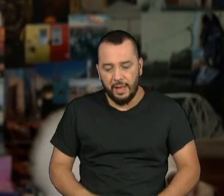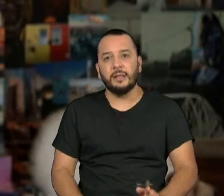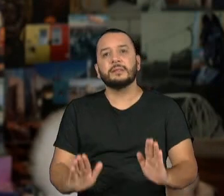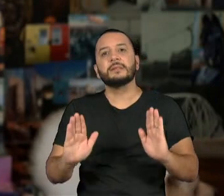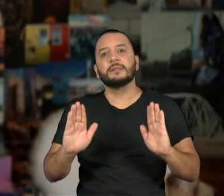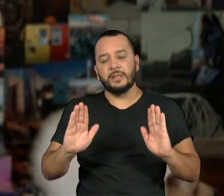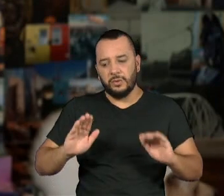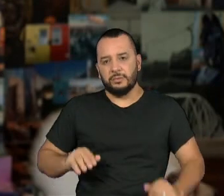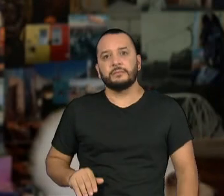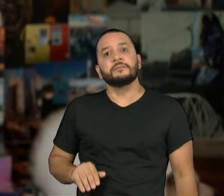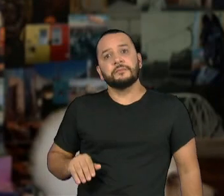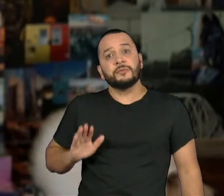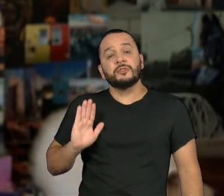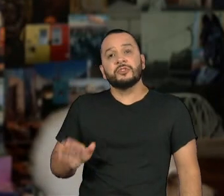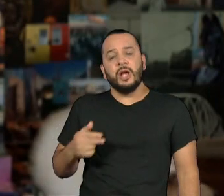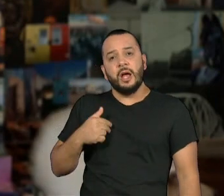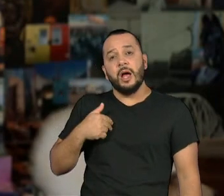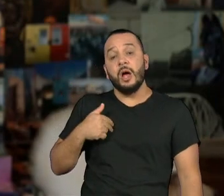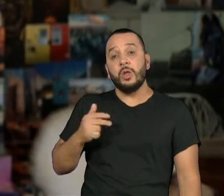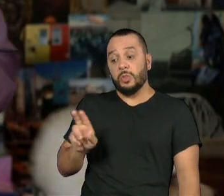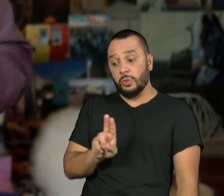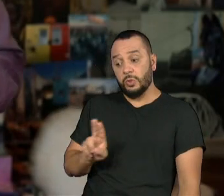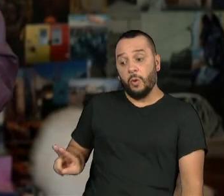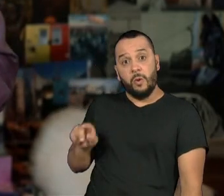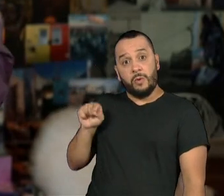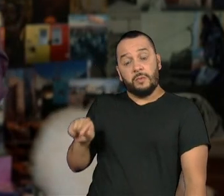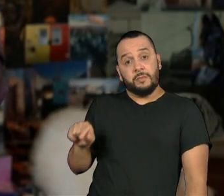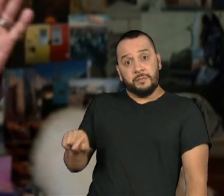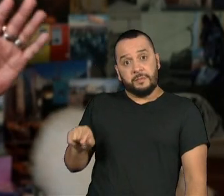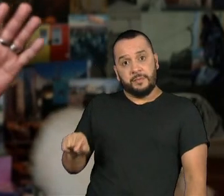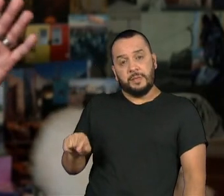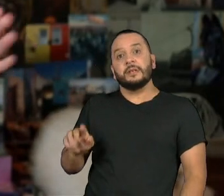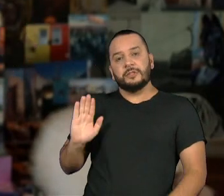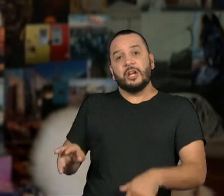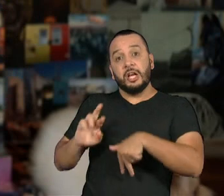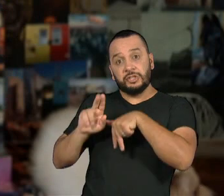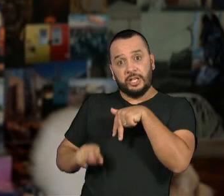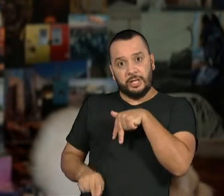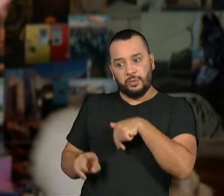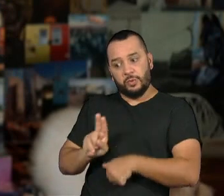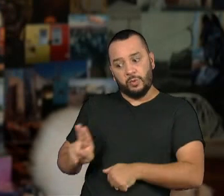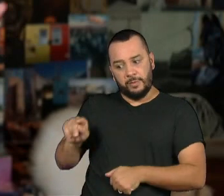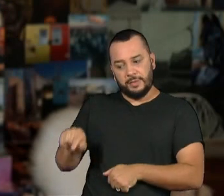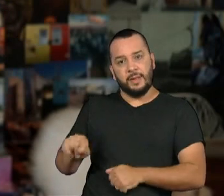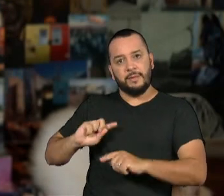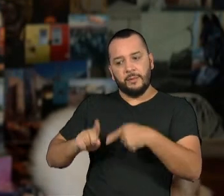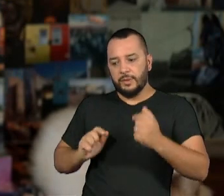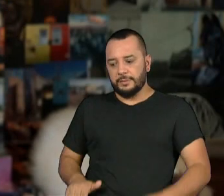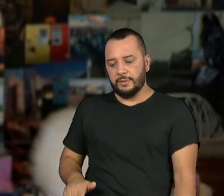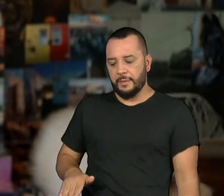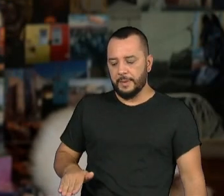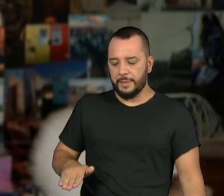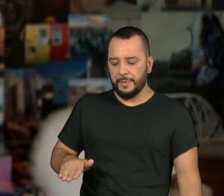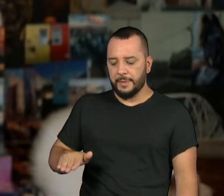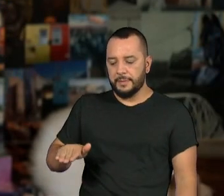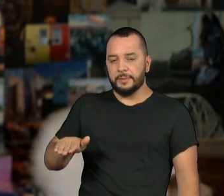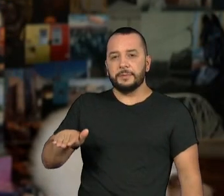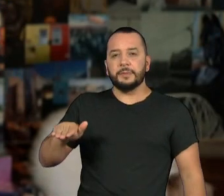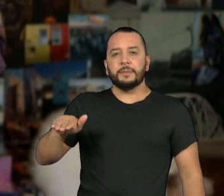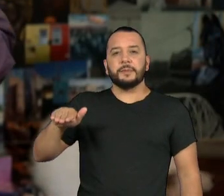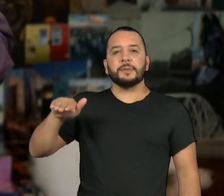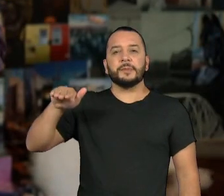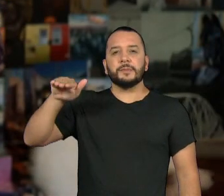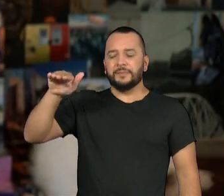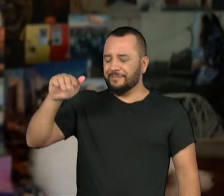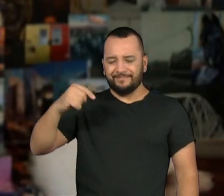recebem a denominação de um gênero e, quando crescem ou, ao longo do desenvolvimento delas, elas